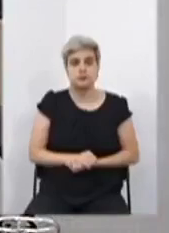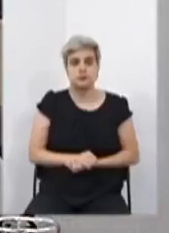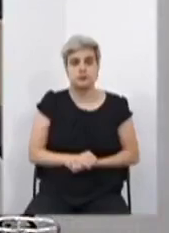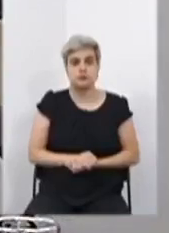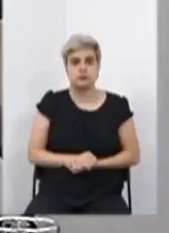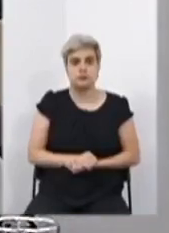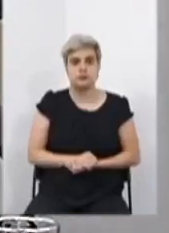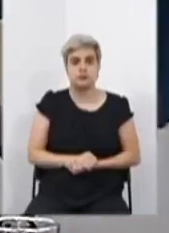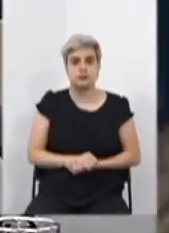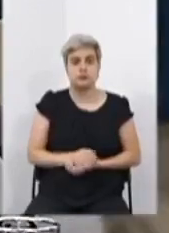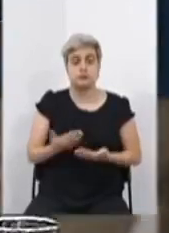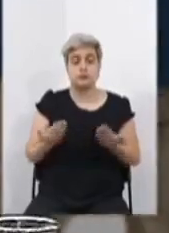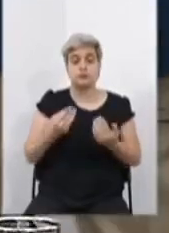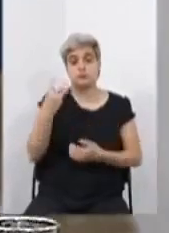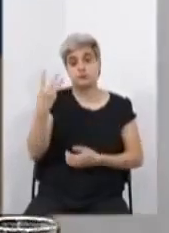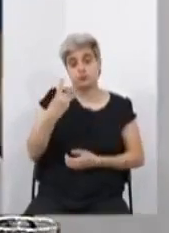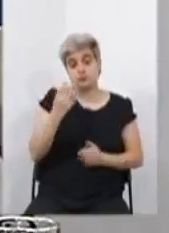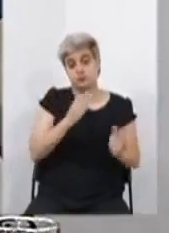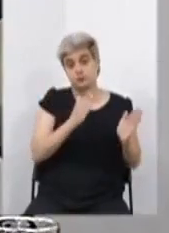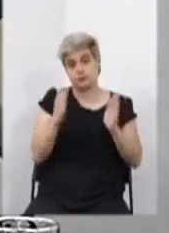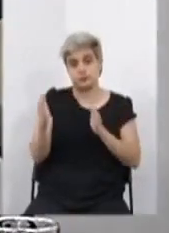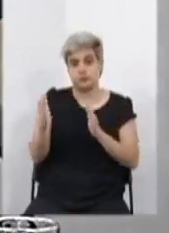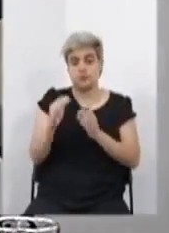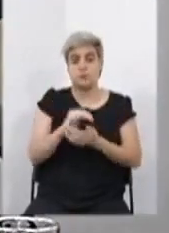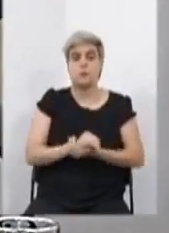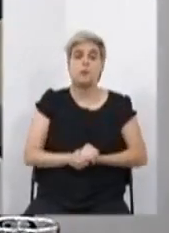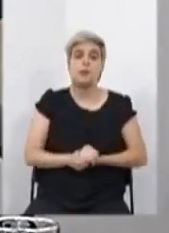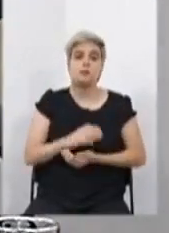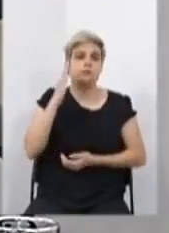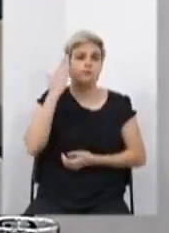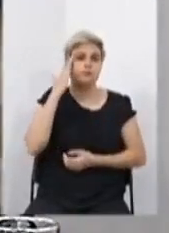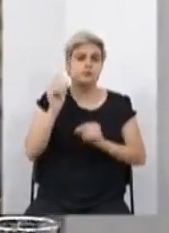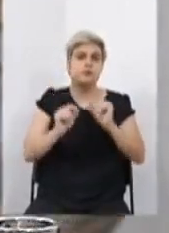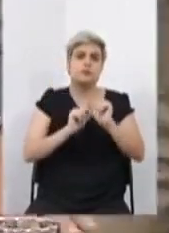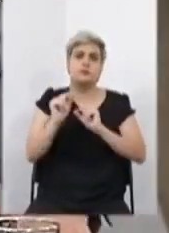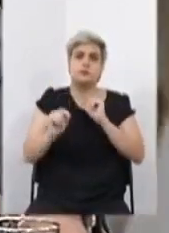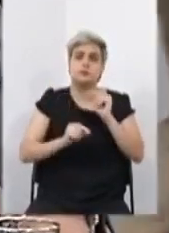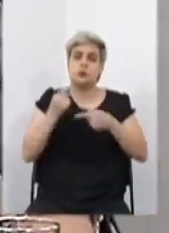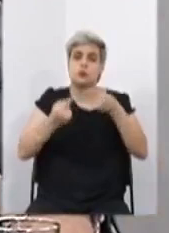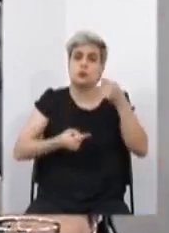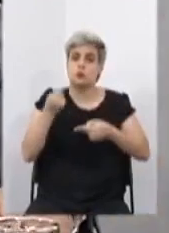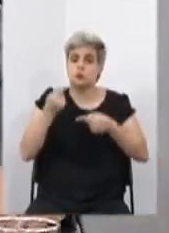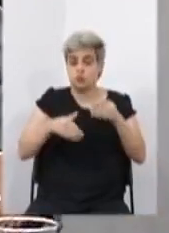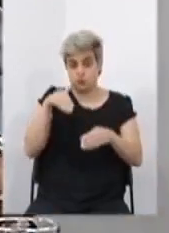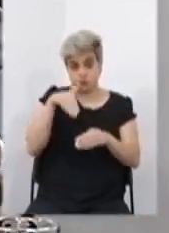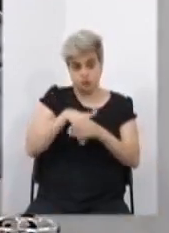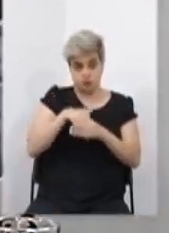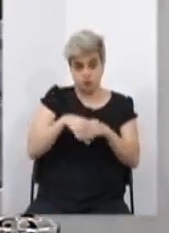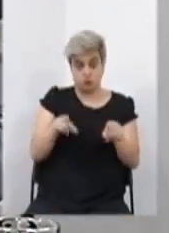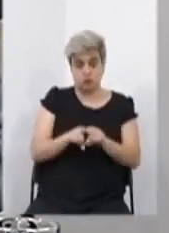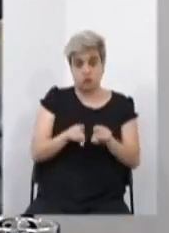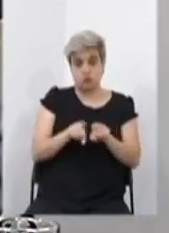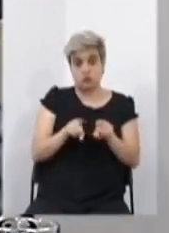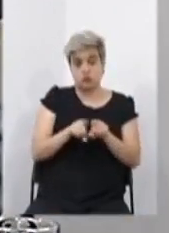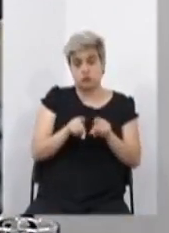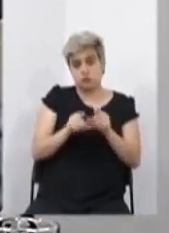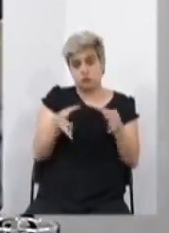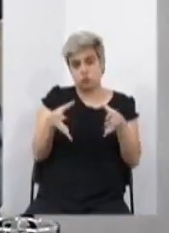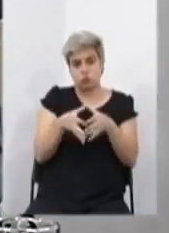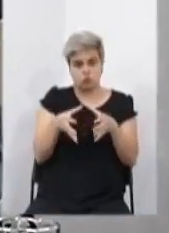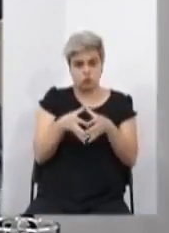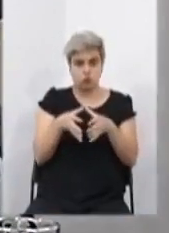Passa-se a terceira fase da hora do dia, que compreende o recebimento, a discussão e a votação de proposição da Comissão.